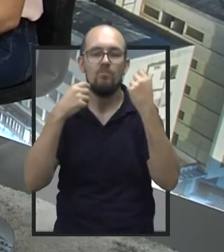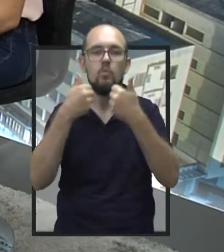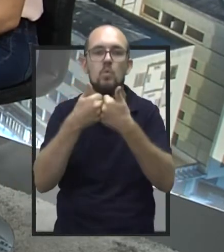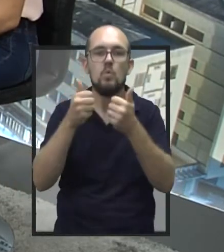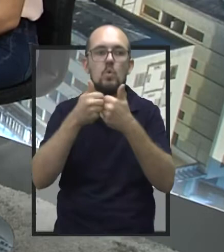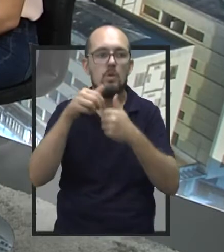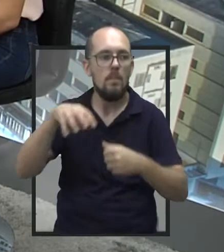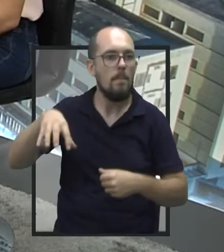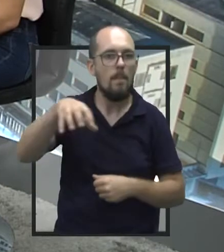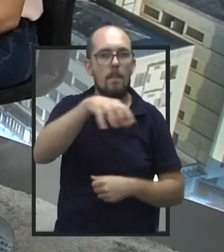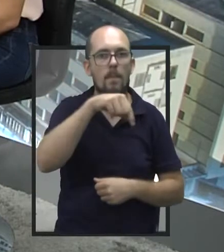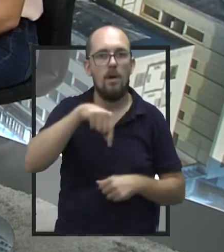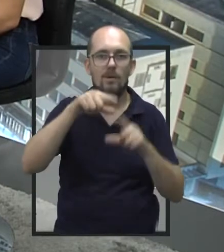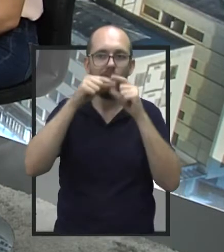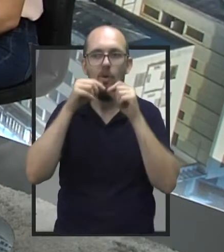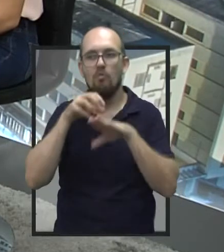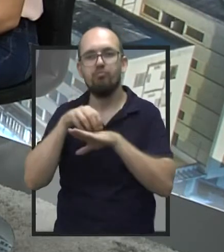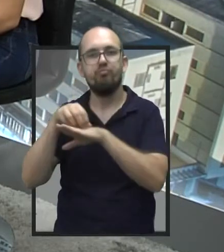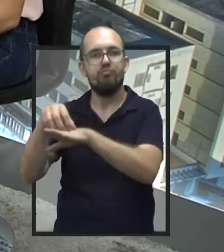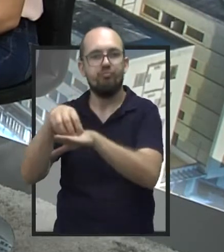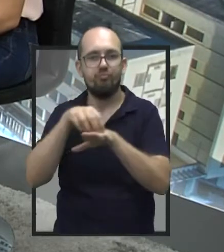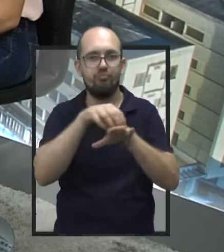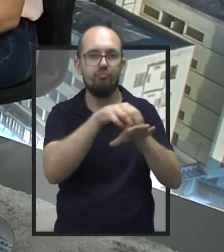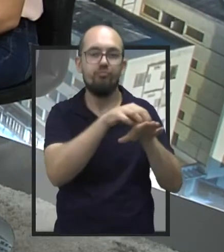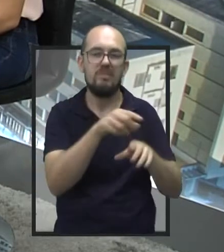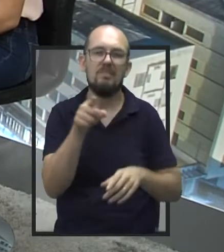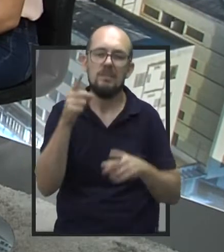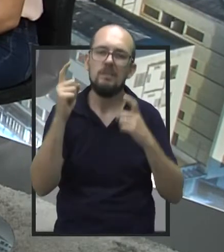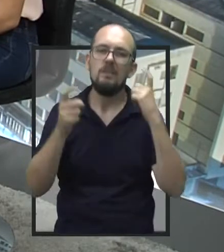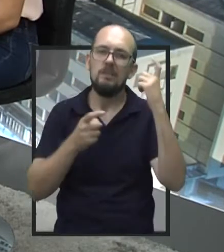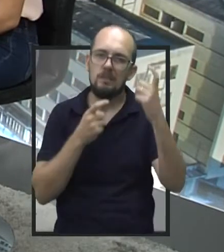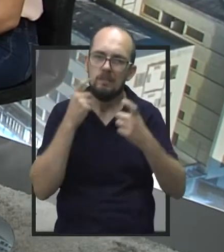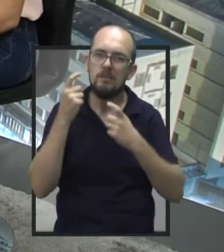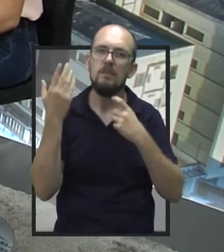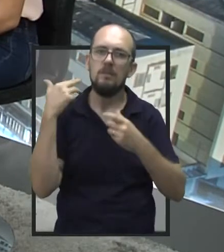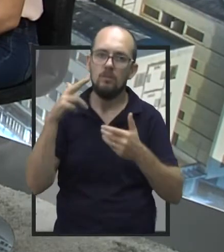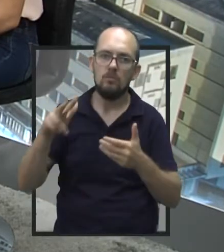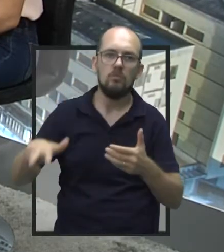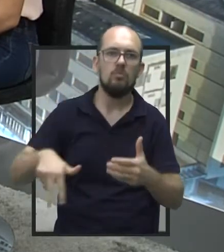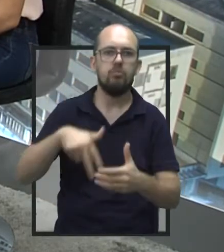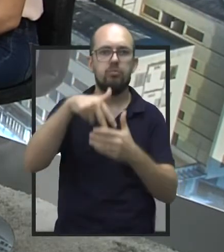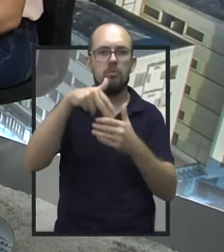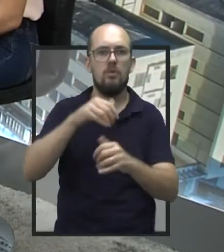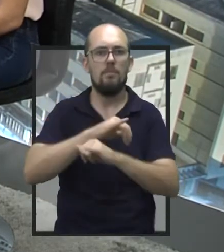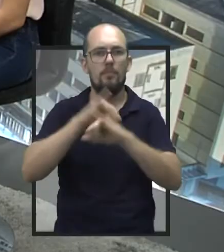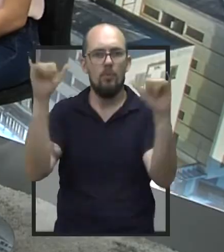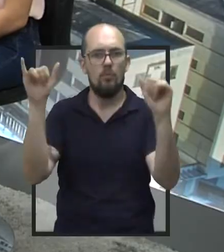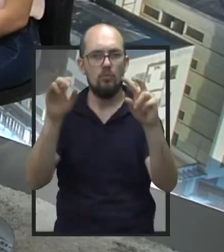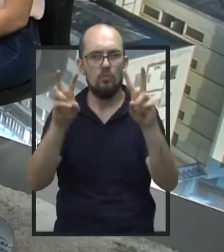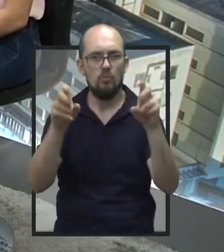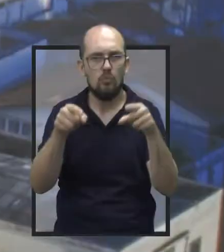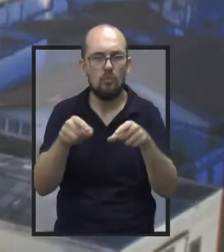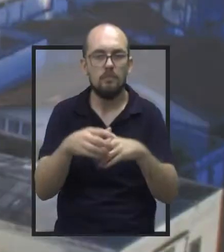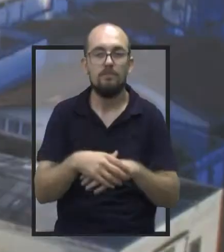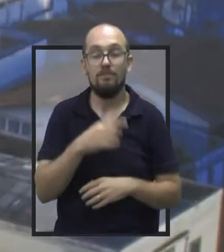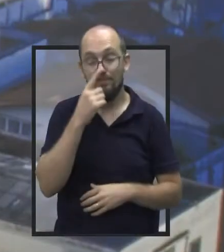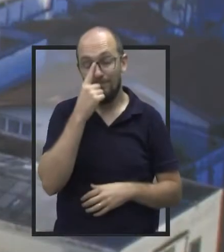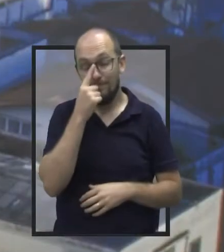aqui do nosso município. A senhora manifestou essa preocupação, inclusive na tribuna da Câmara. Sim. O